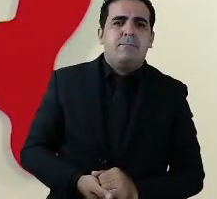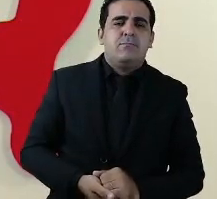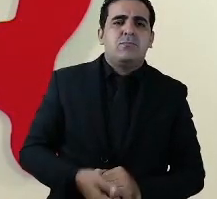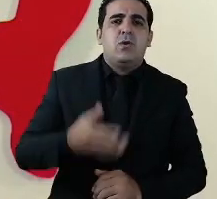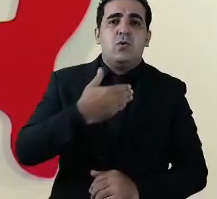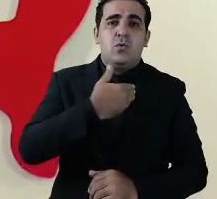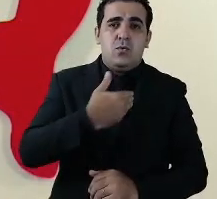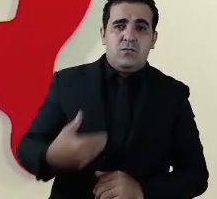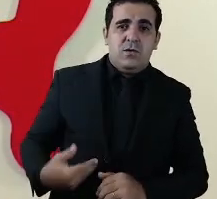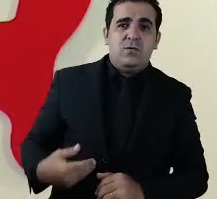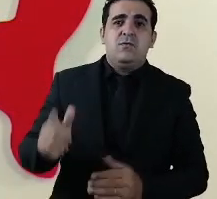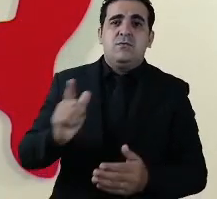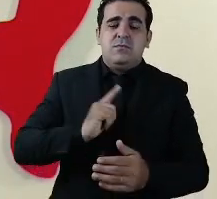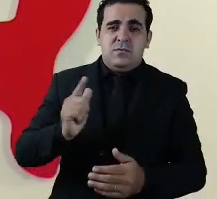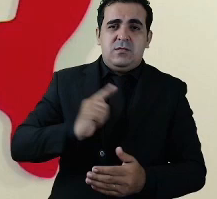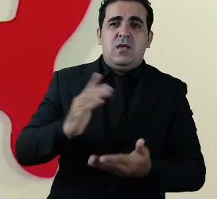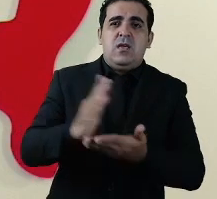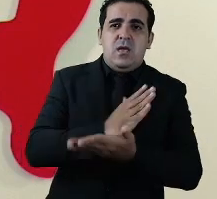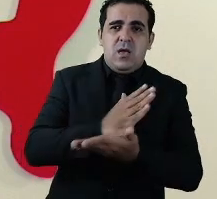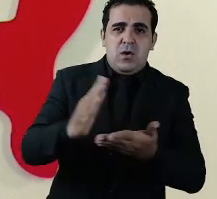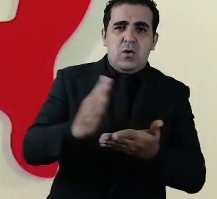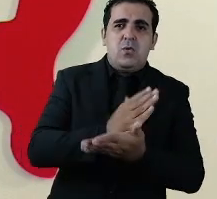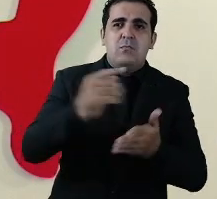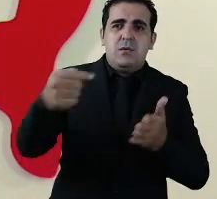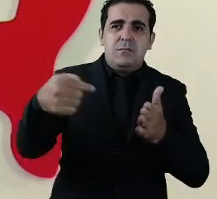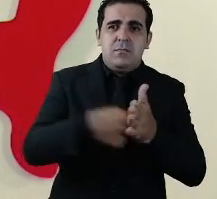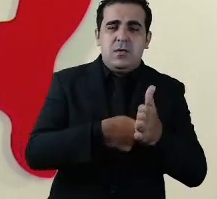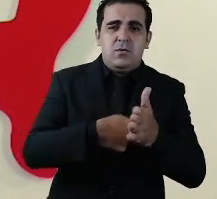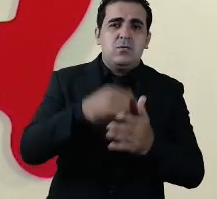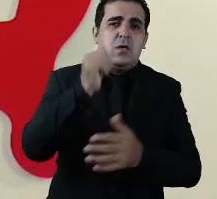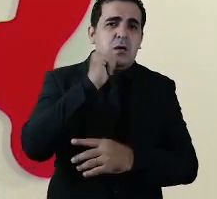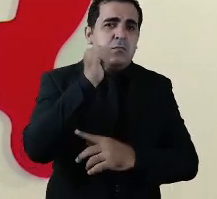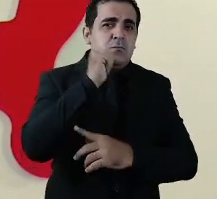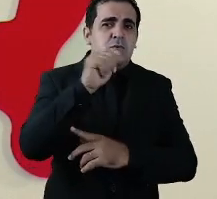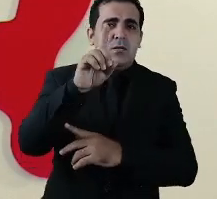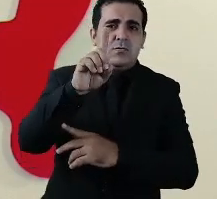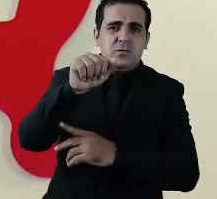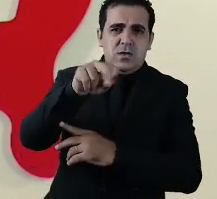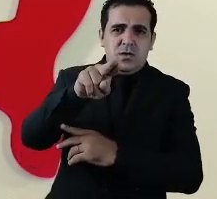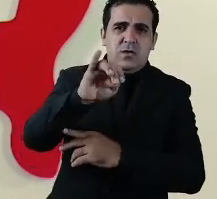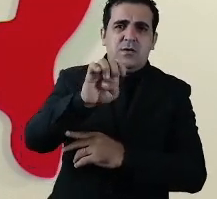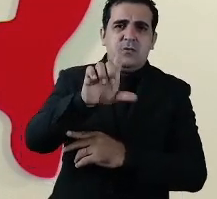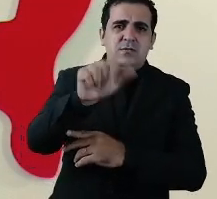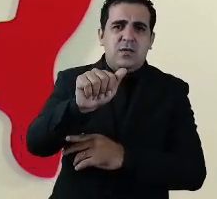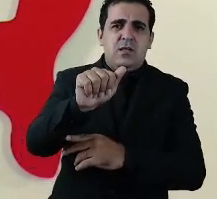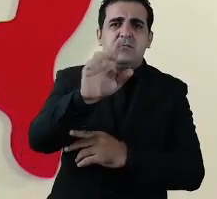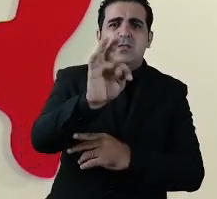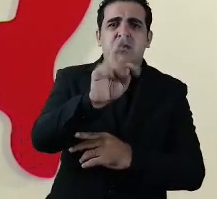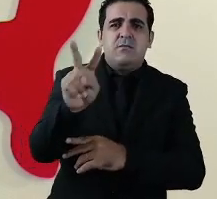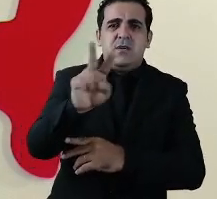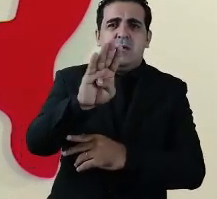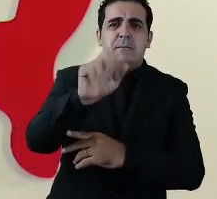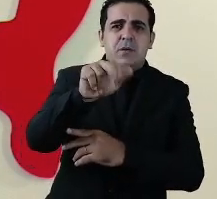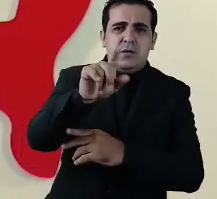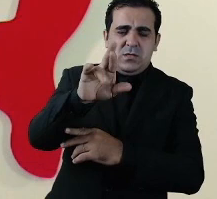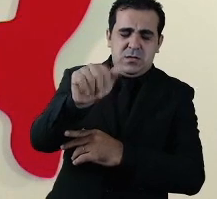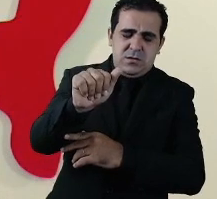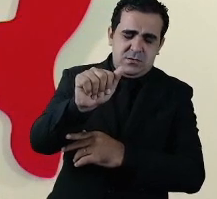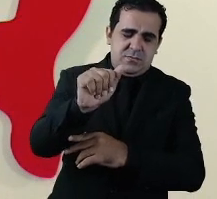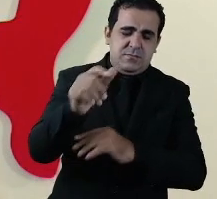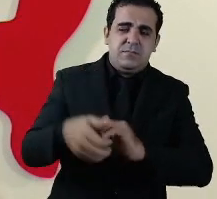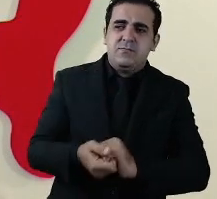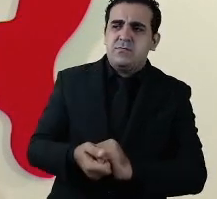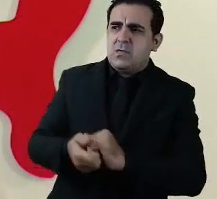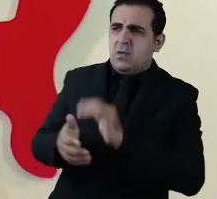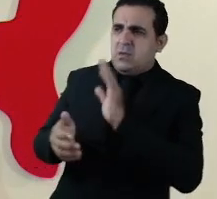Governador, já tem algumas perguntas aqui dos jornalistas. A primeira é da repórter Daniela Bandeira da TV Bandeirantes. Está